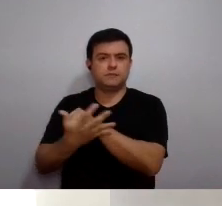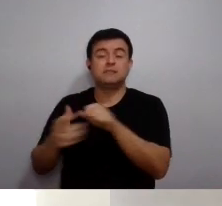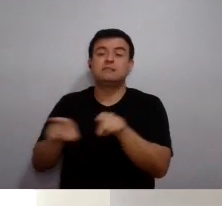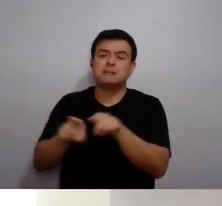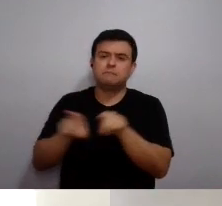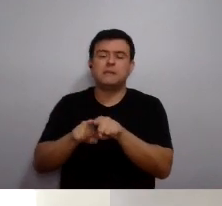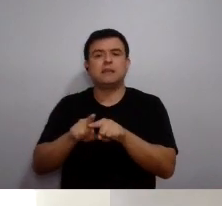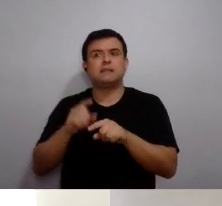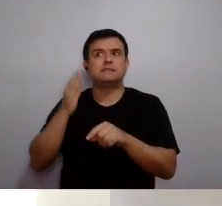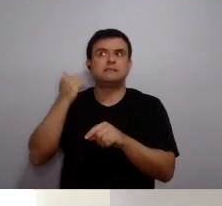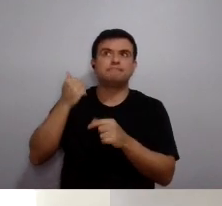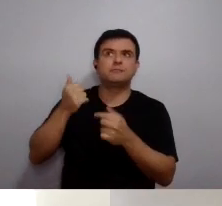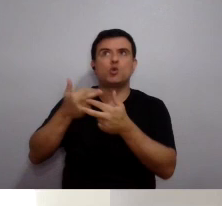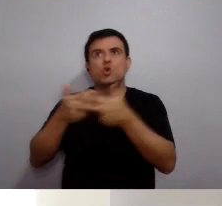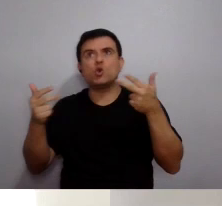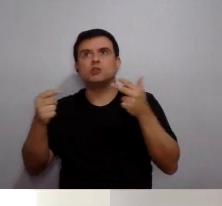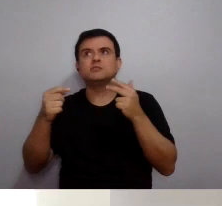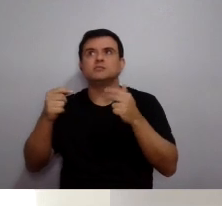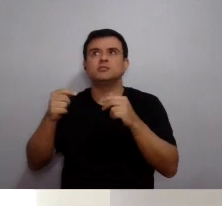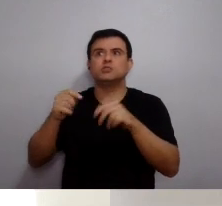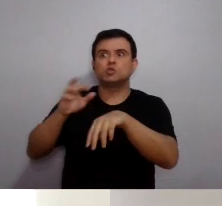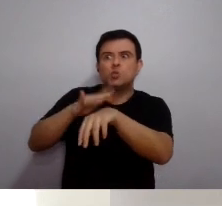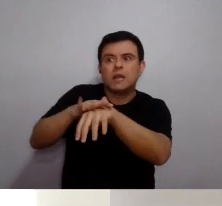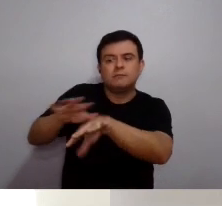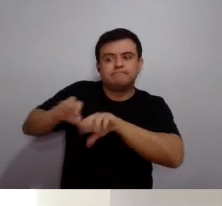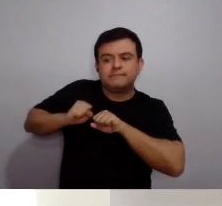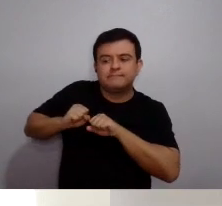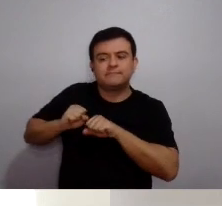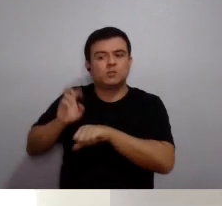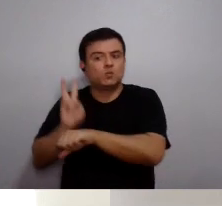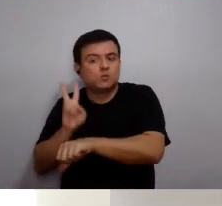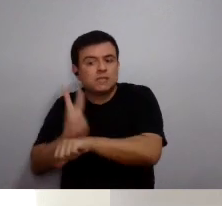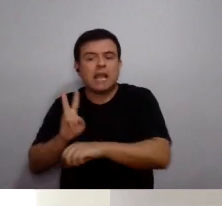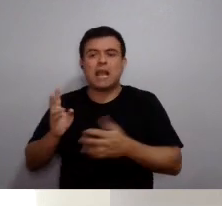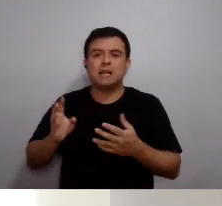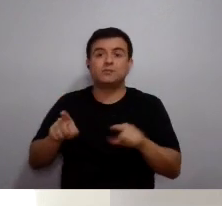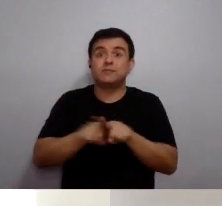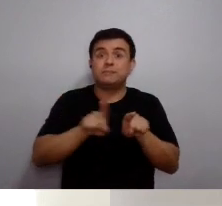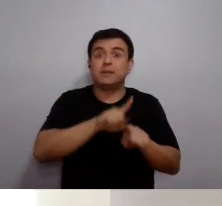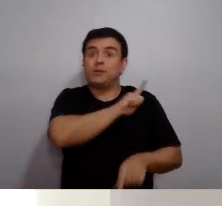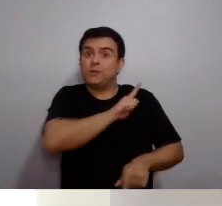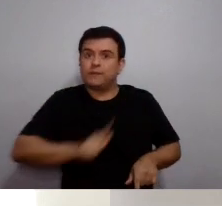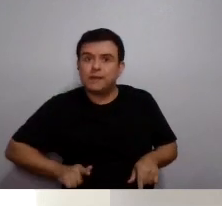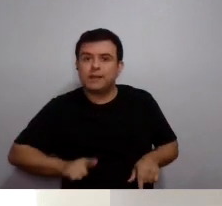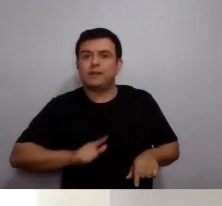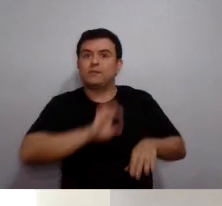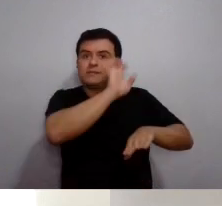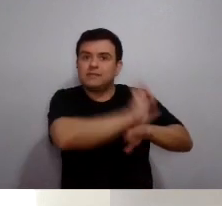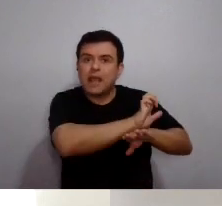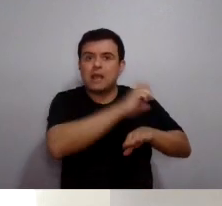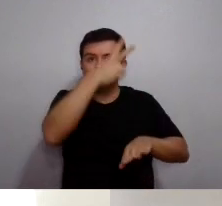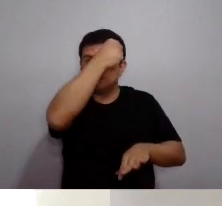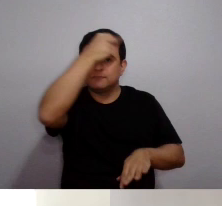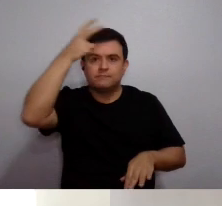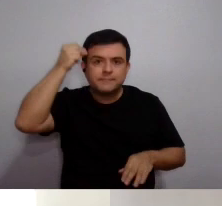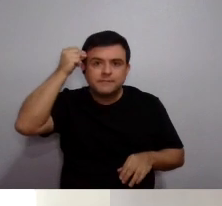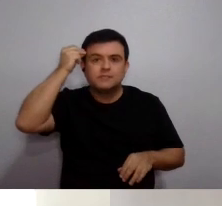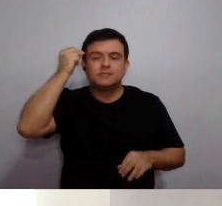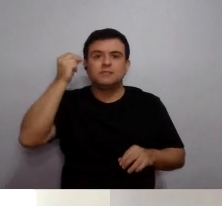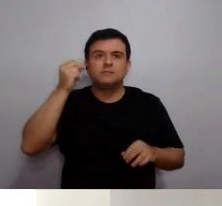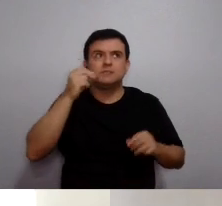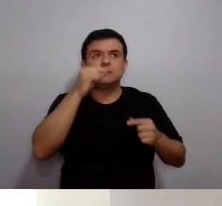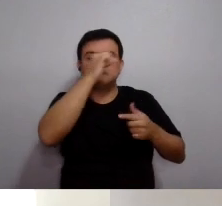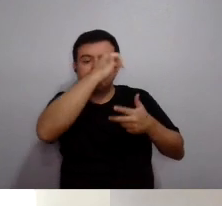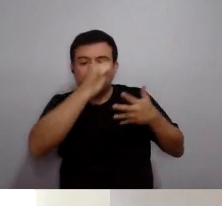considerações epidemiológicas, as considerações em relação à questão do governo de estado, do governo municipal, porque